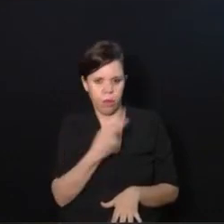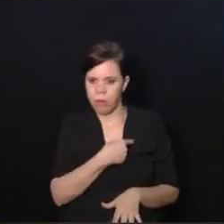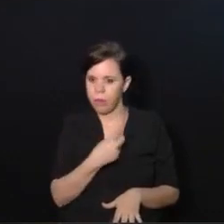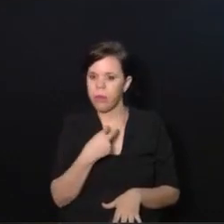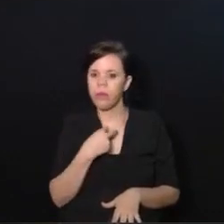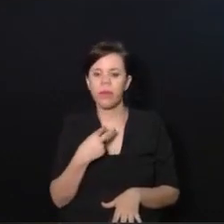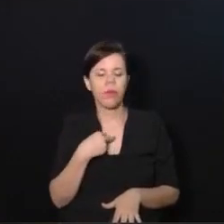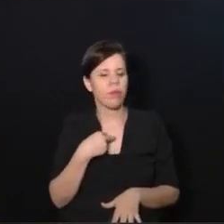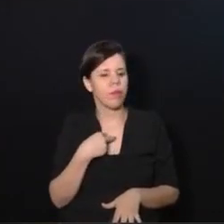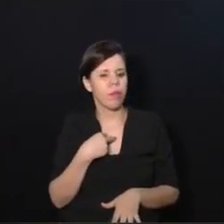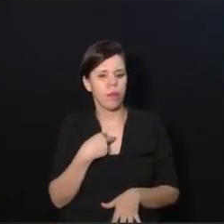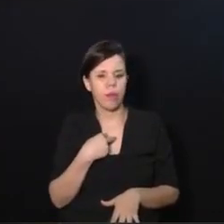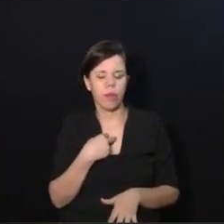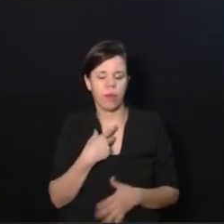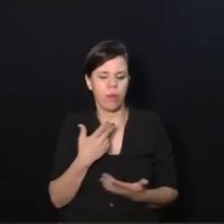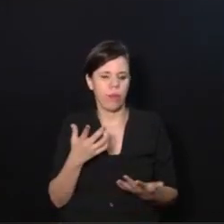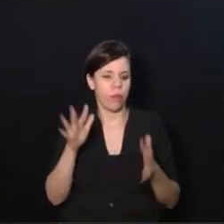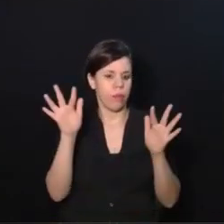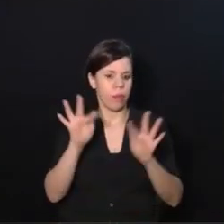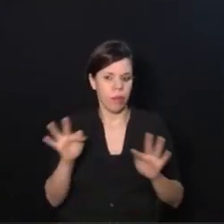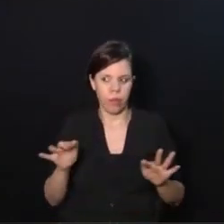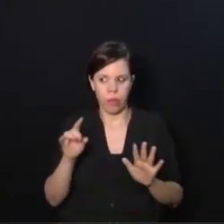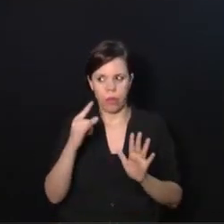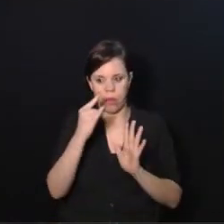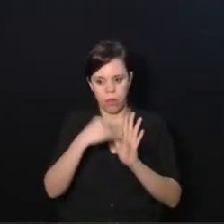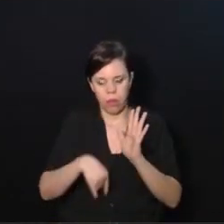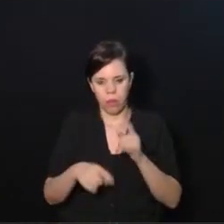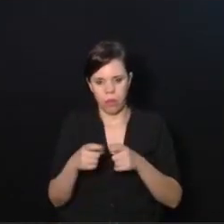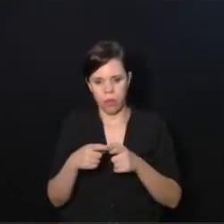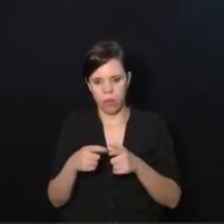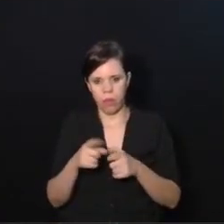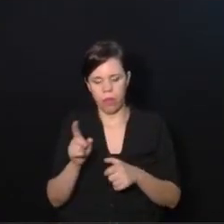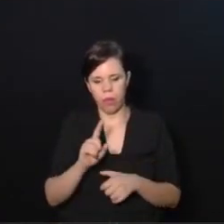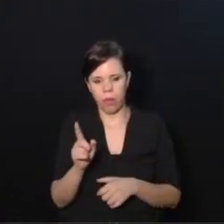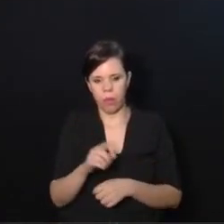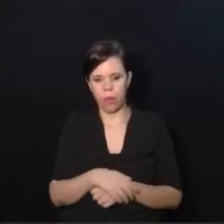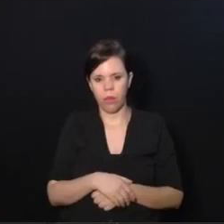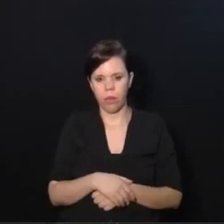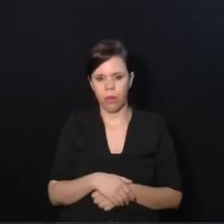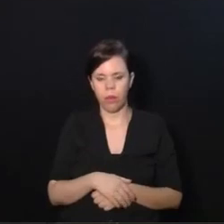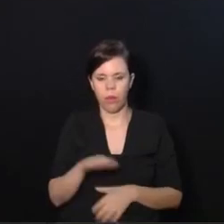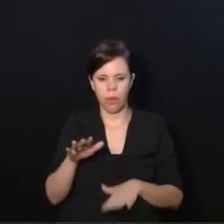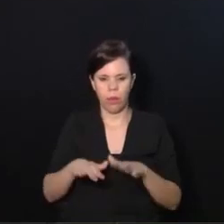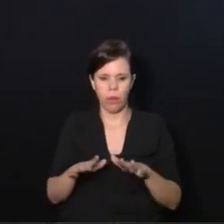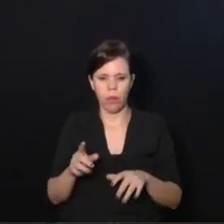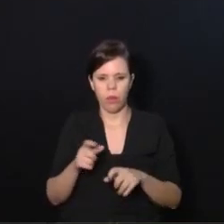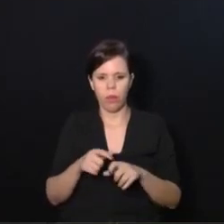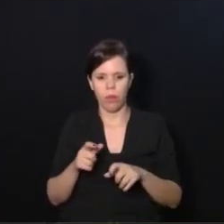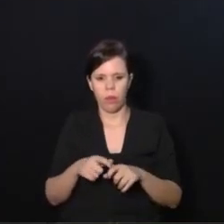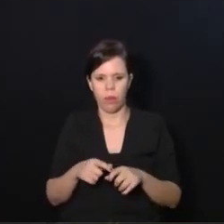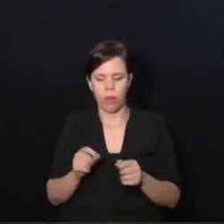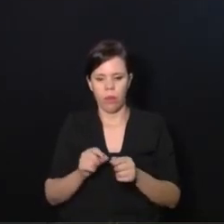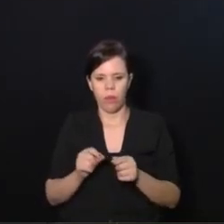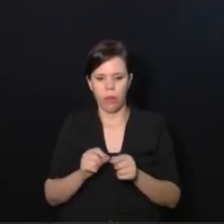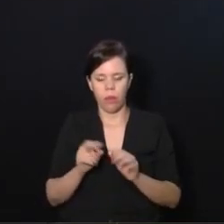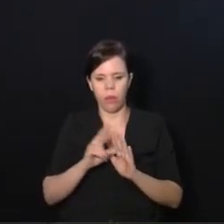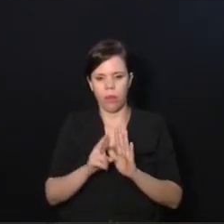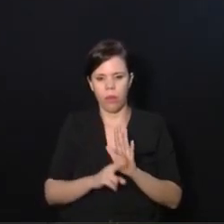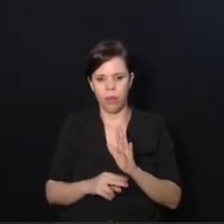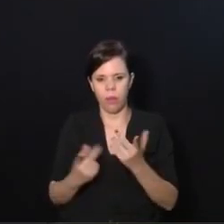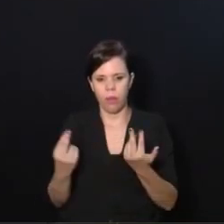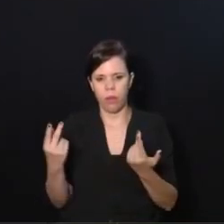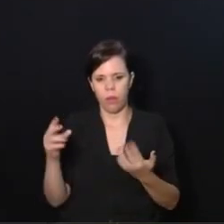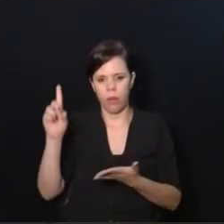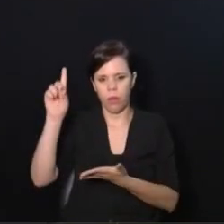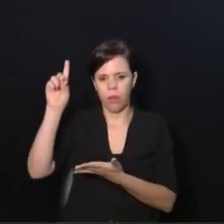ficar contente somente com o laudo médico, porque o ato médico em si, vocês sabem que médico por via de regra acha que é Deus,